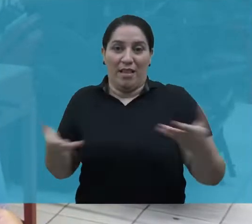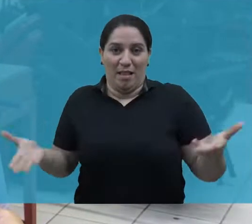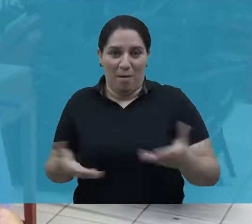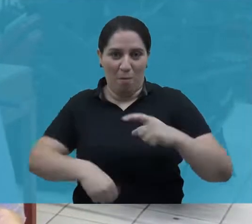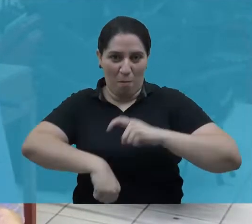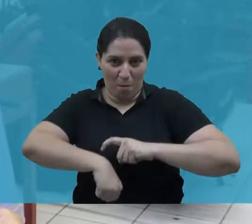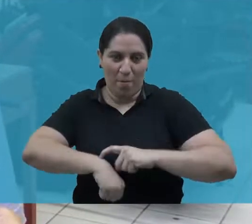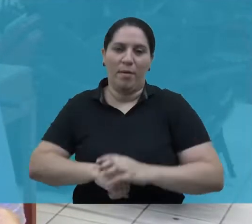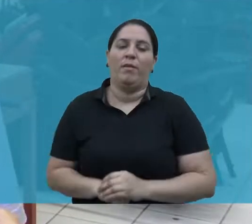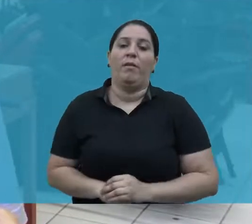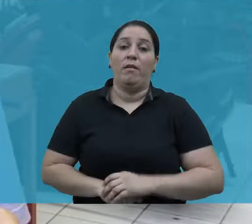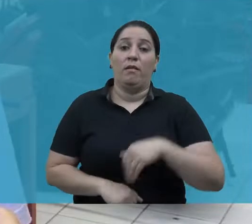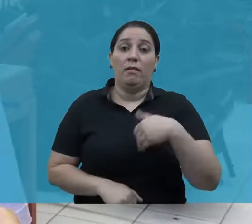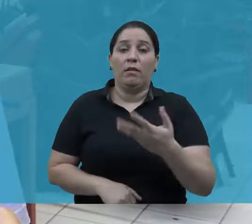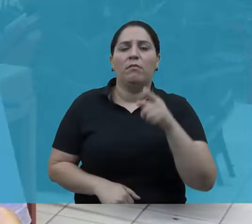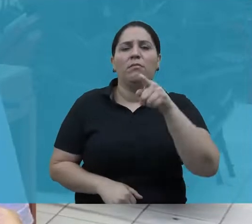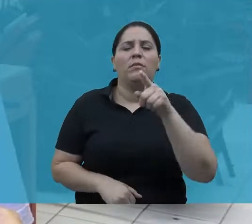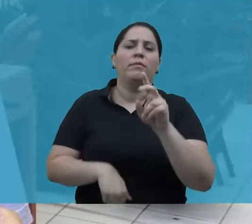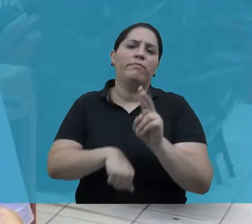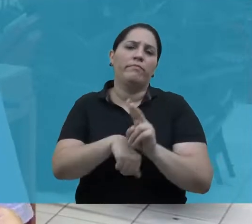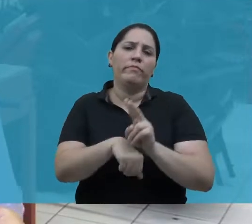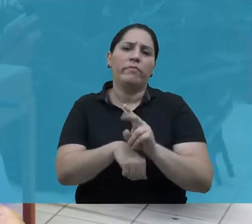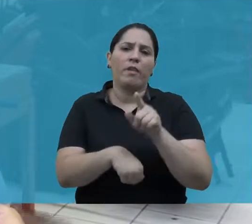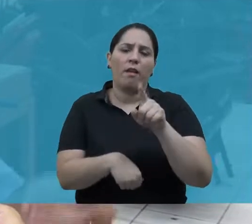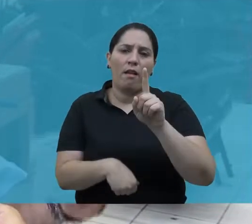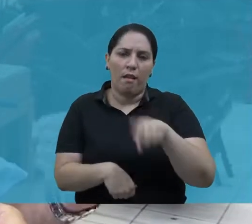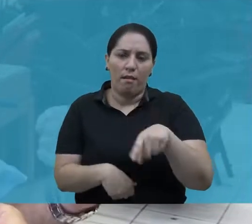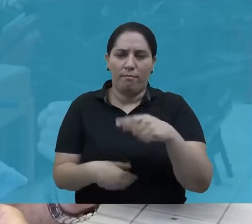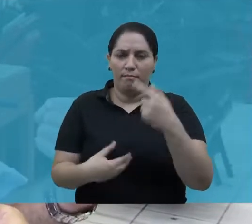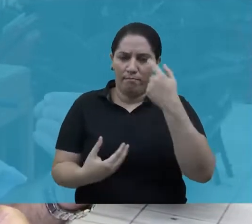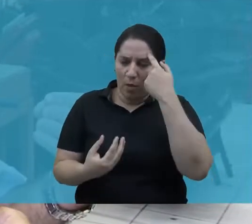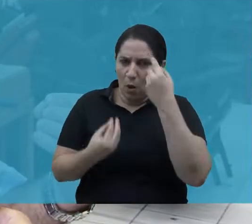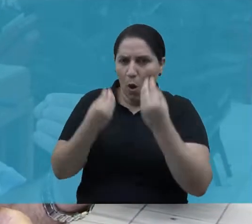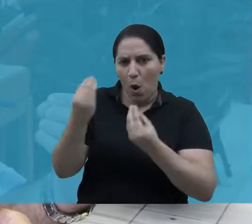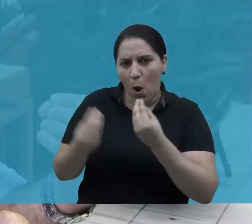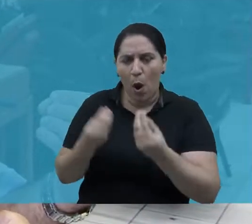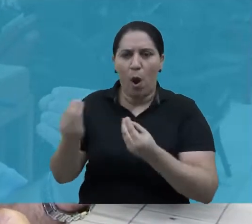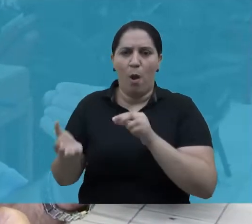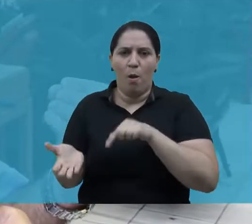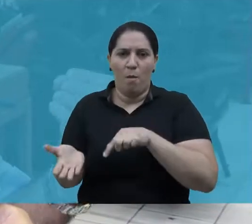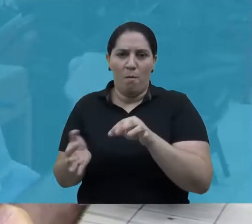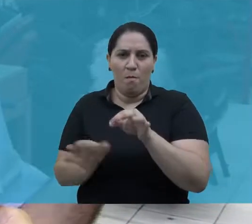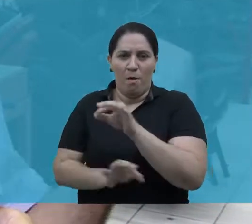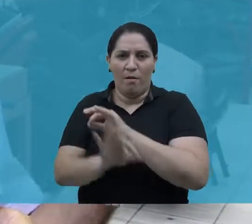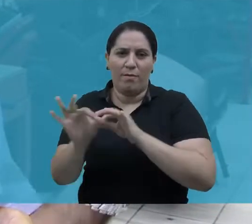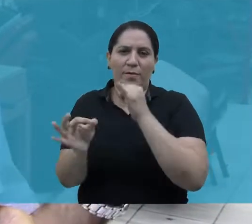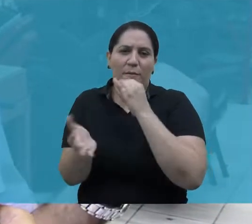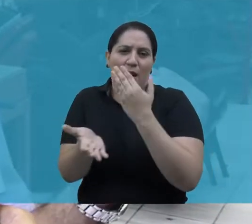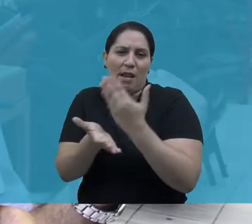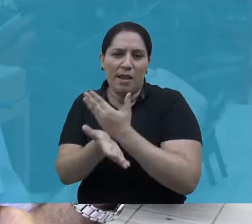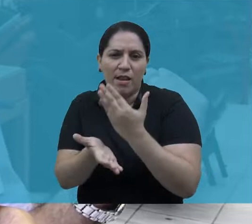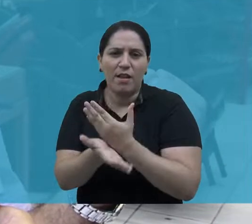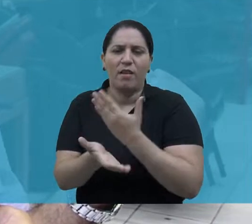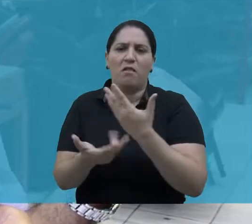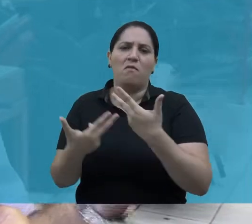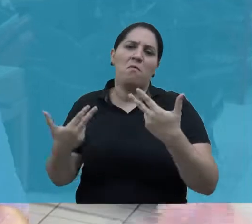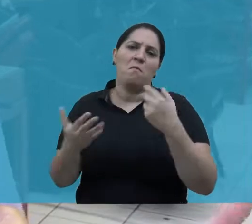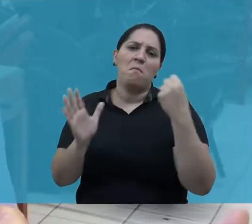hoje na contemporaneidade. Então, quando você faz um